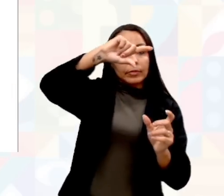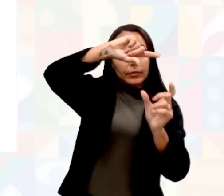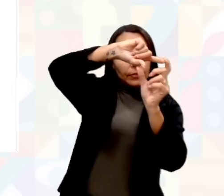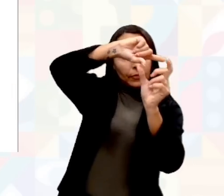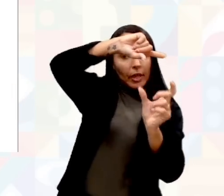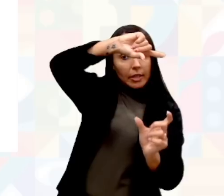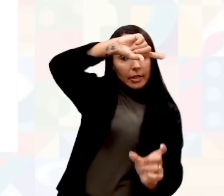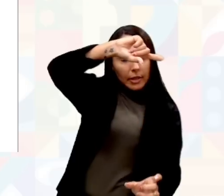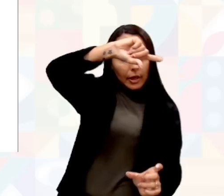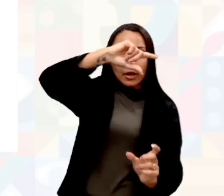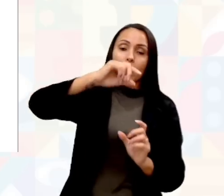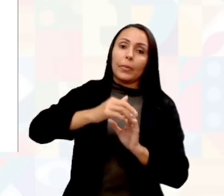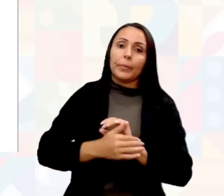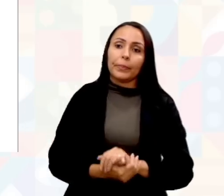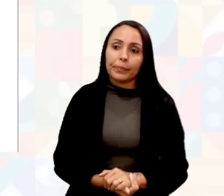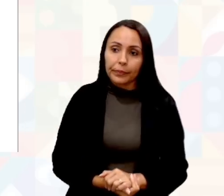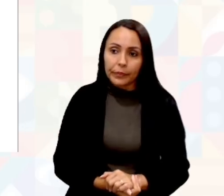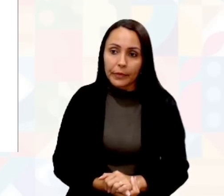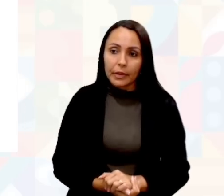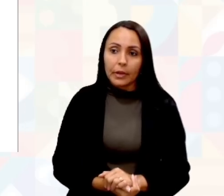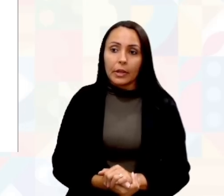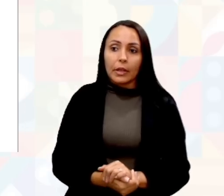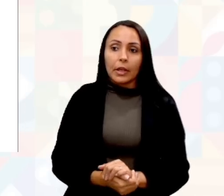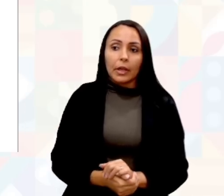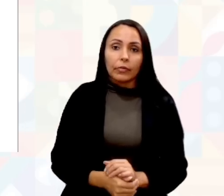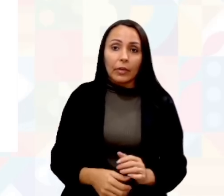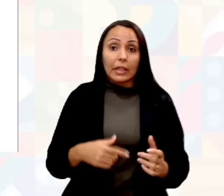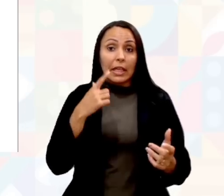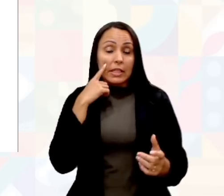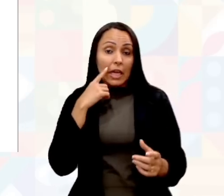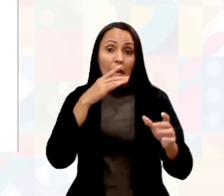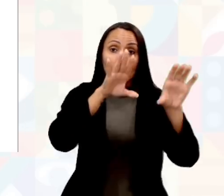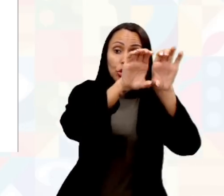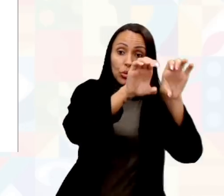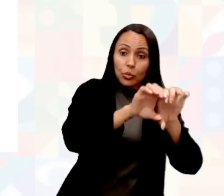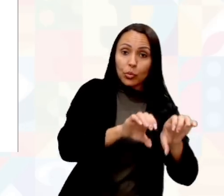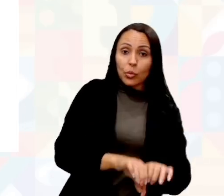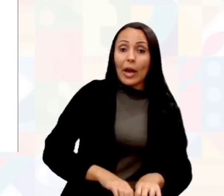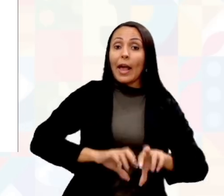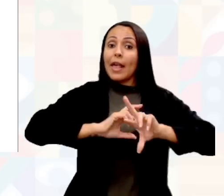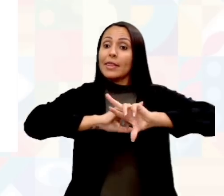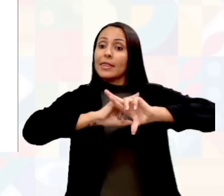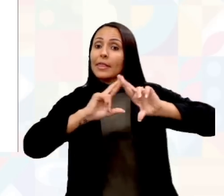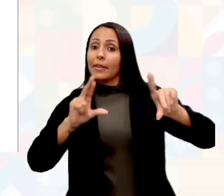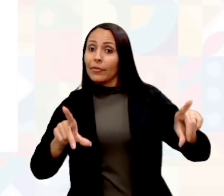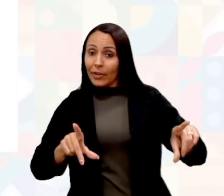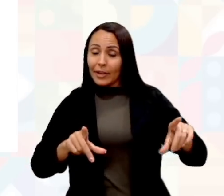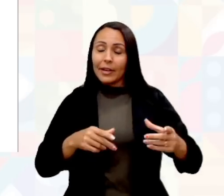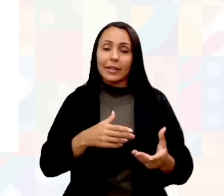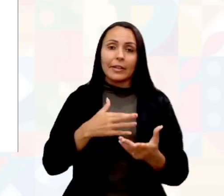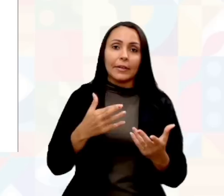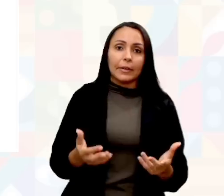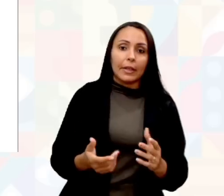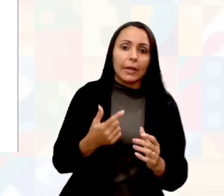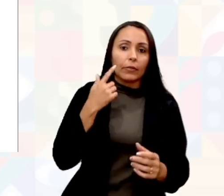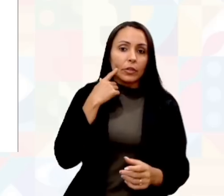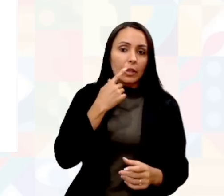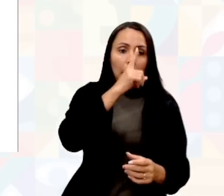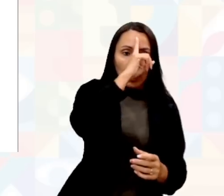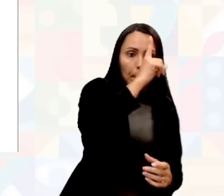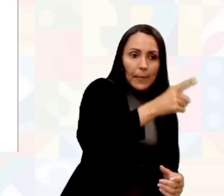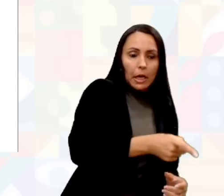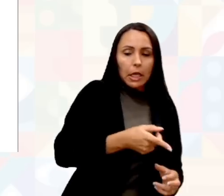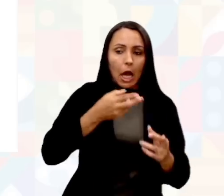mais rígido, já não se encontra nessa estrutura horizontal. Porque você não vê a figura de quem manda e de quem